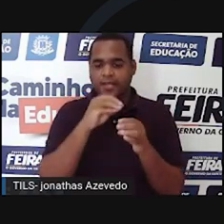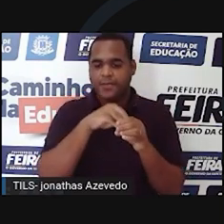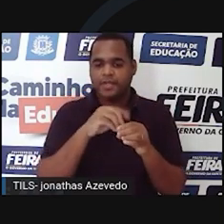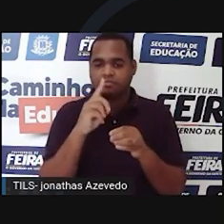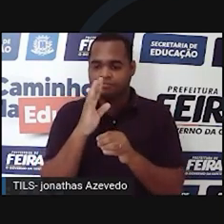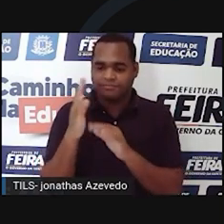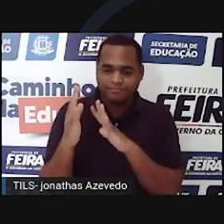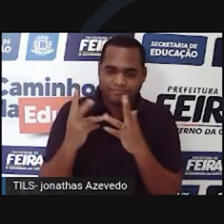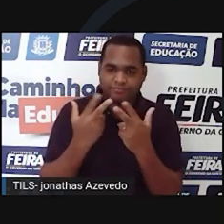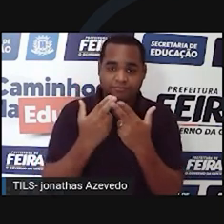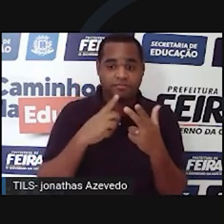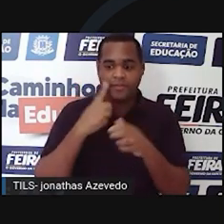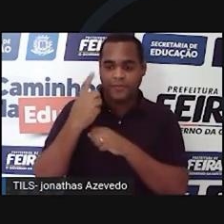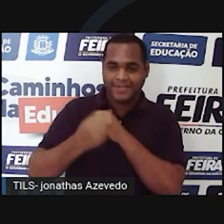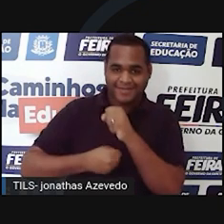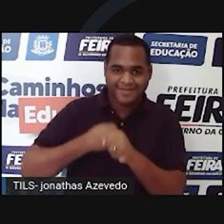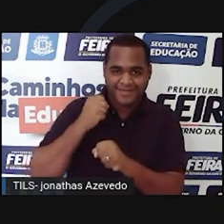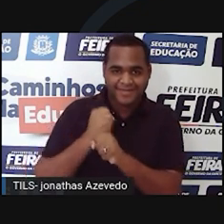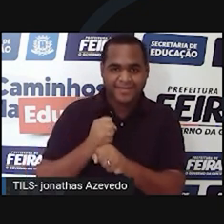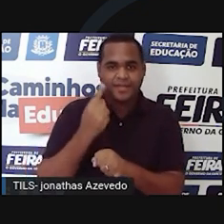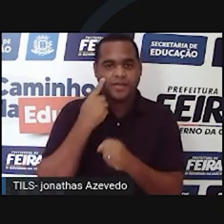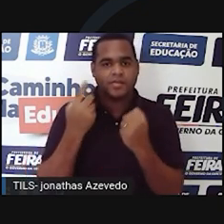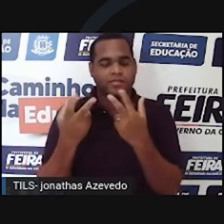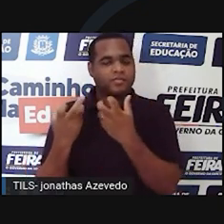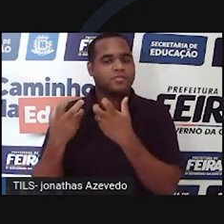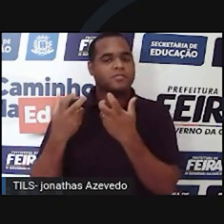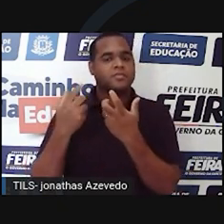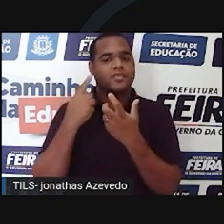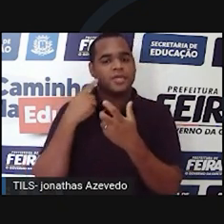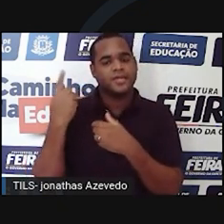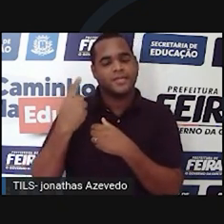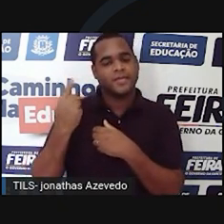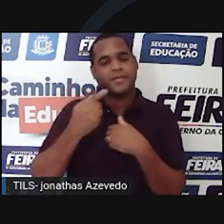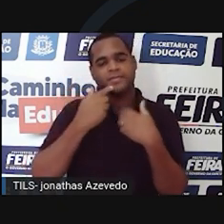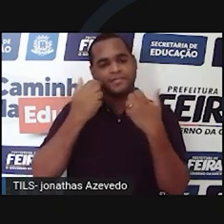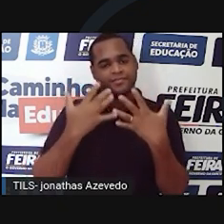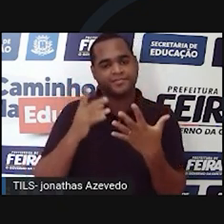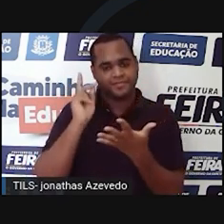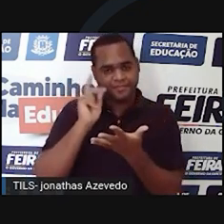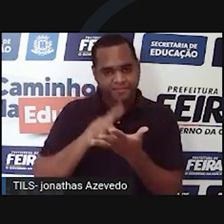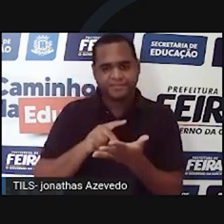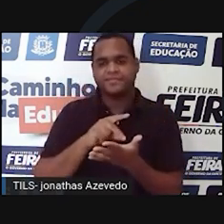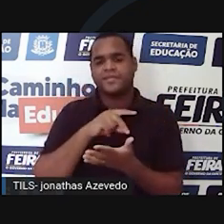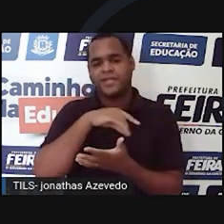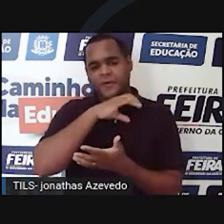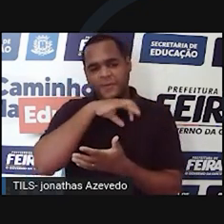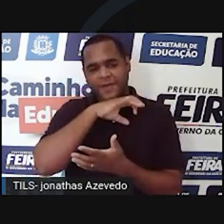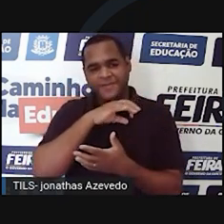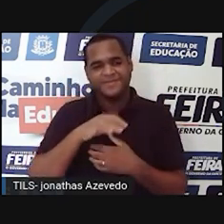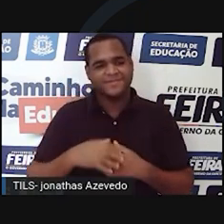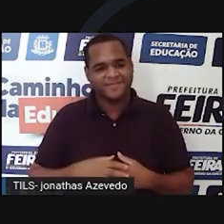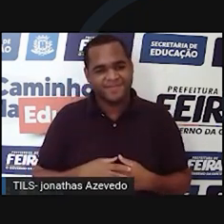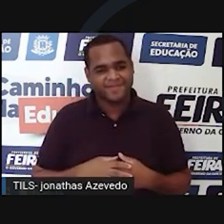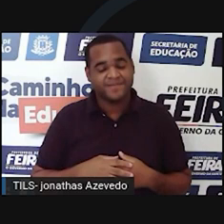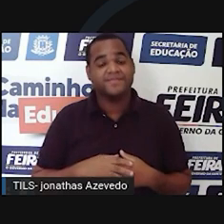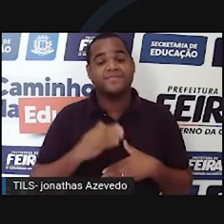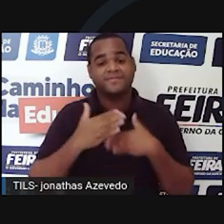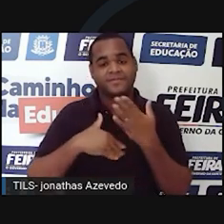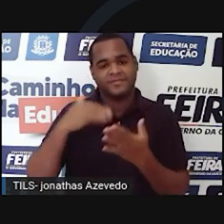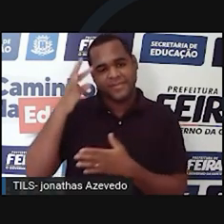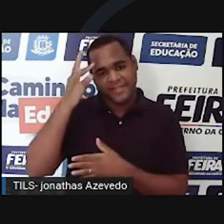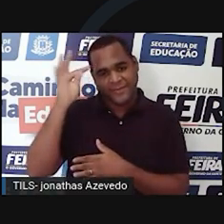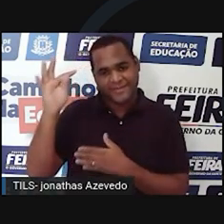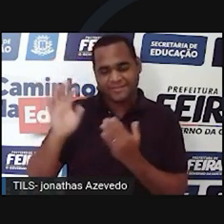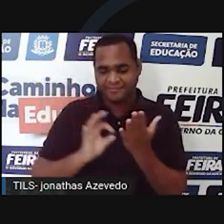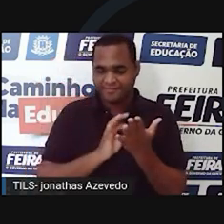vegetais. Um ano mais tarde, Schwann observou que essa premissa também era verdadeira para os animais. Surgia aí a teoria celular,